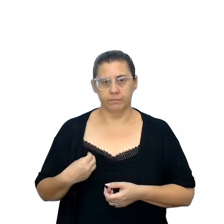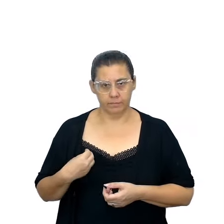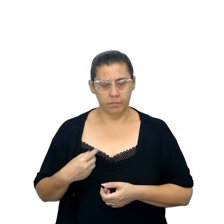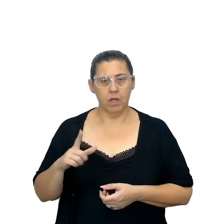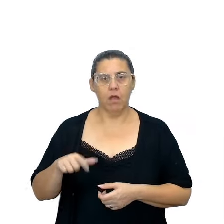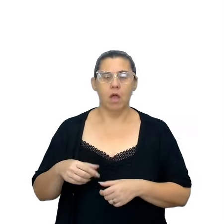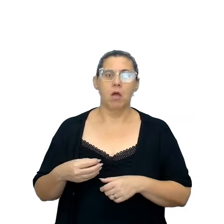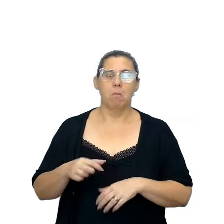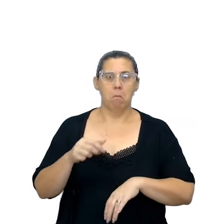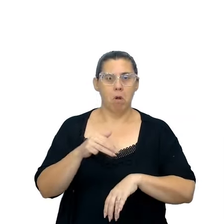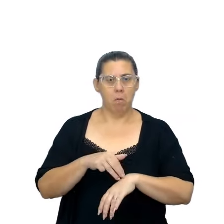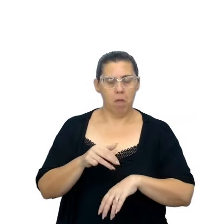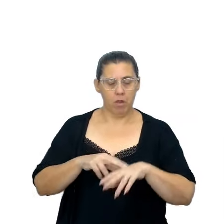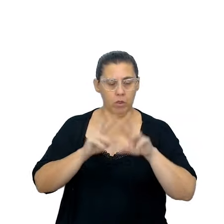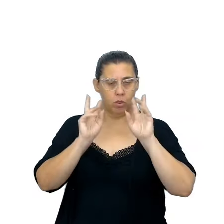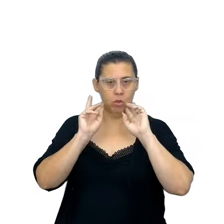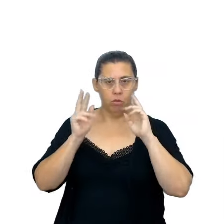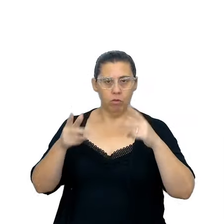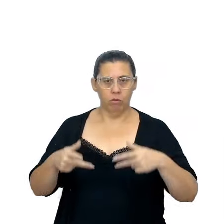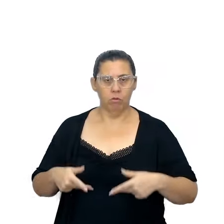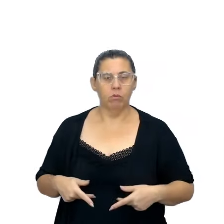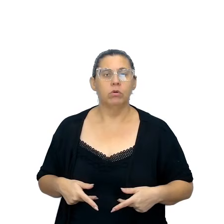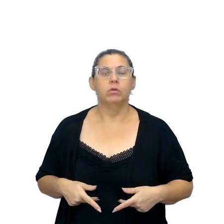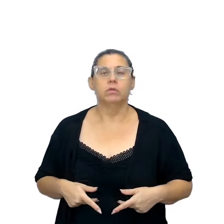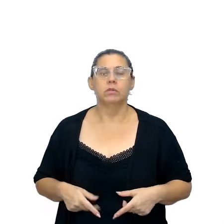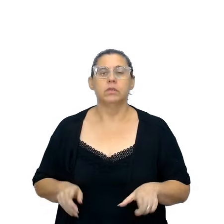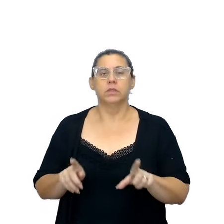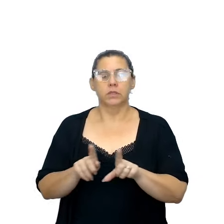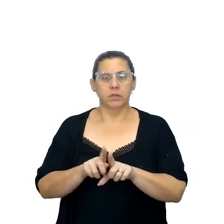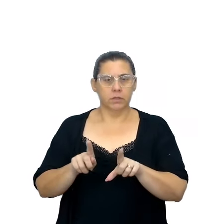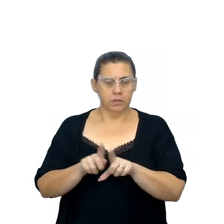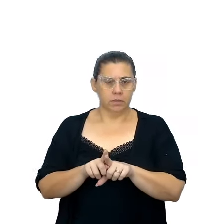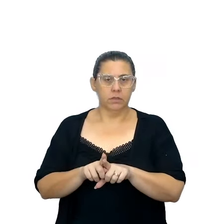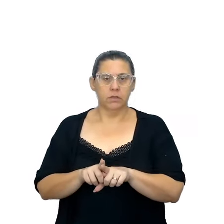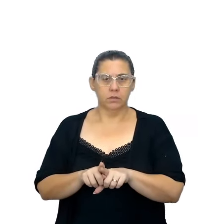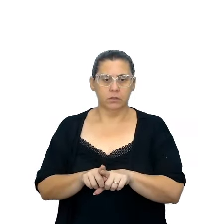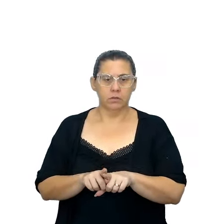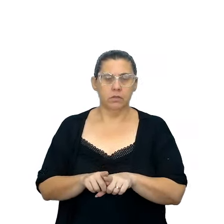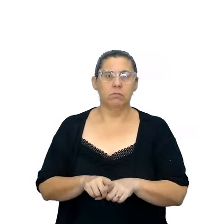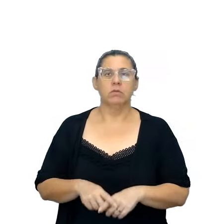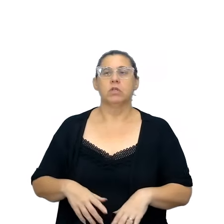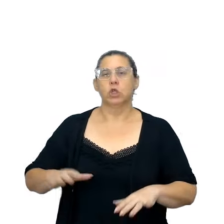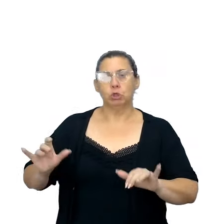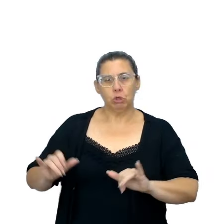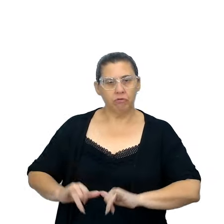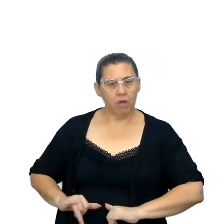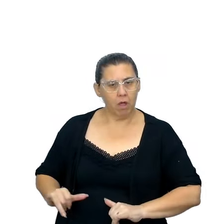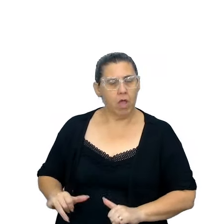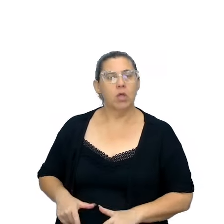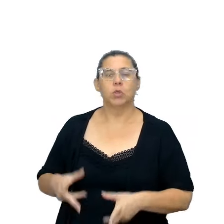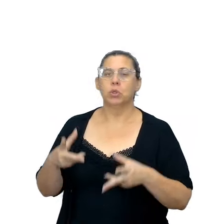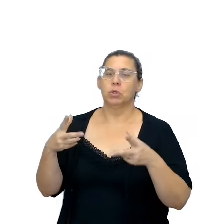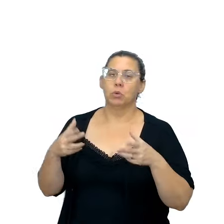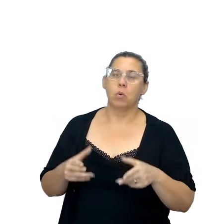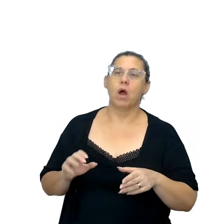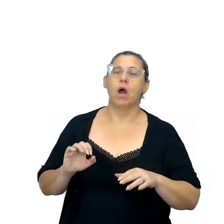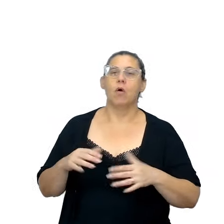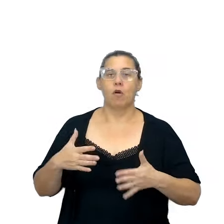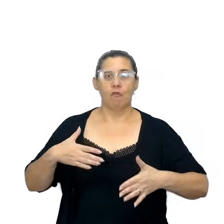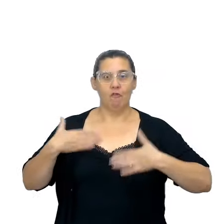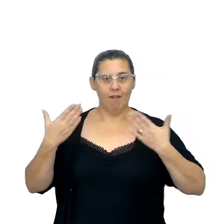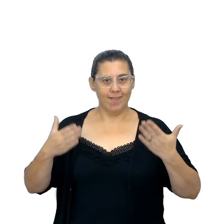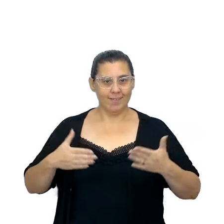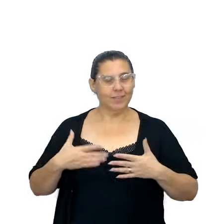momentos, às vezes, humanos que também ali está na mesma dor e no mesmo sofrimento ou na mesma alegria